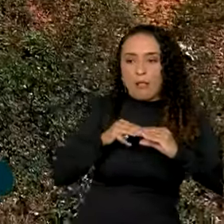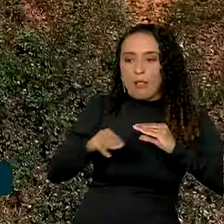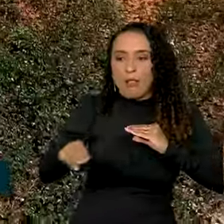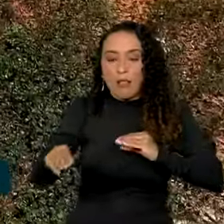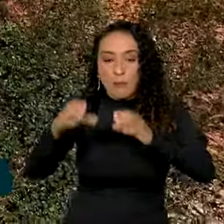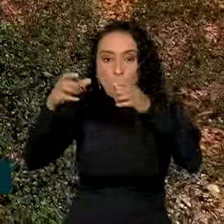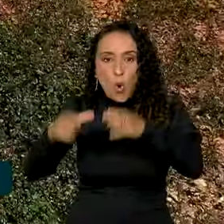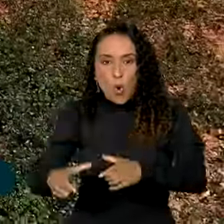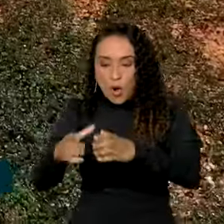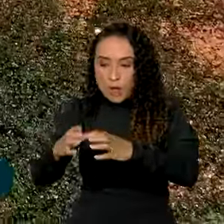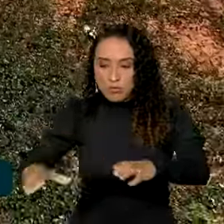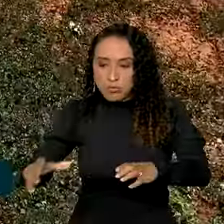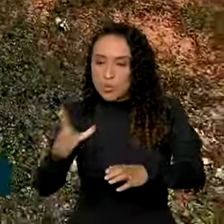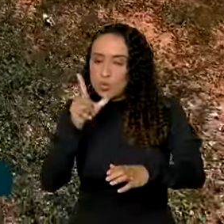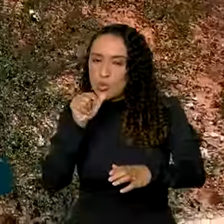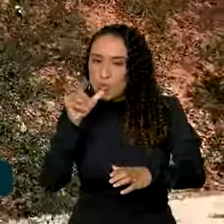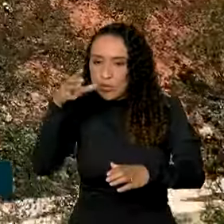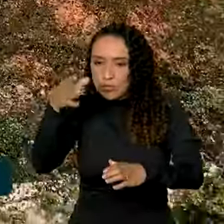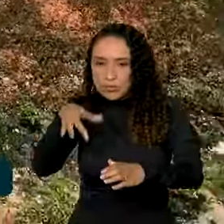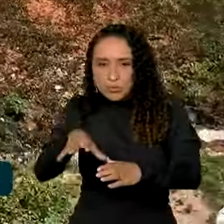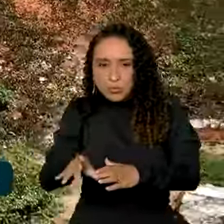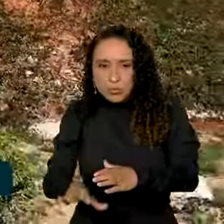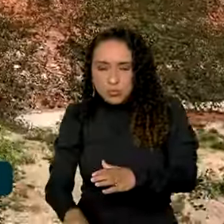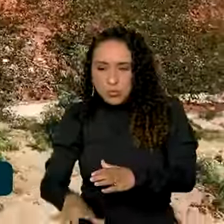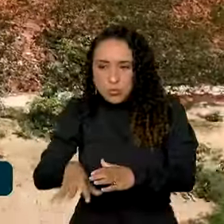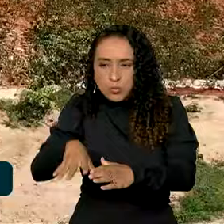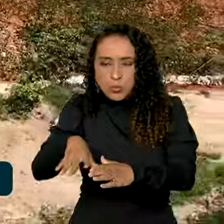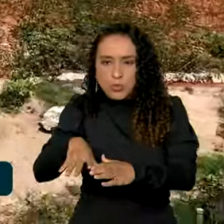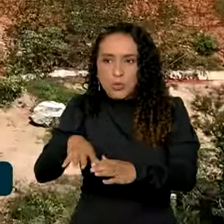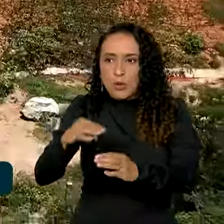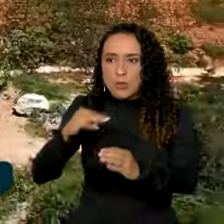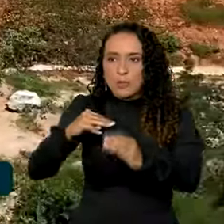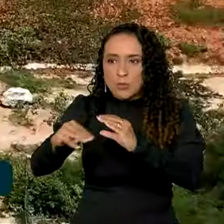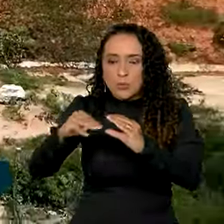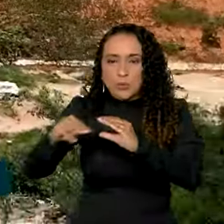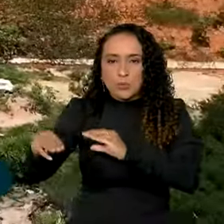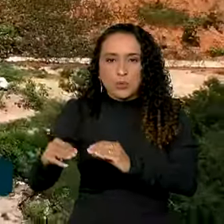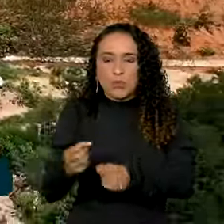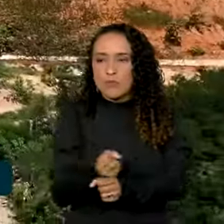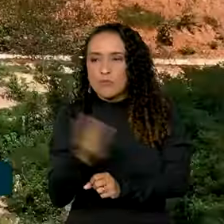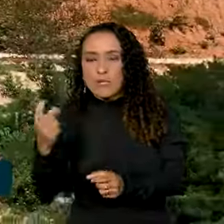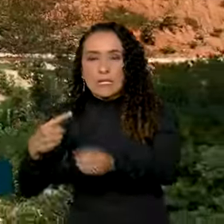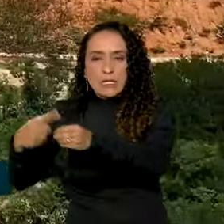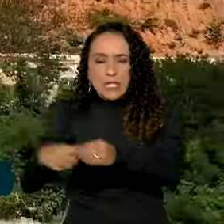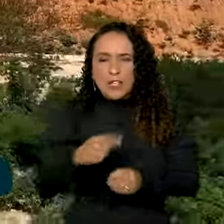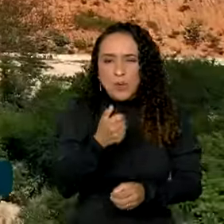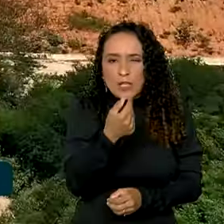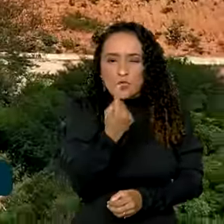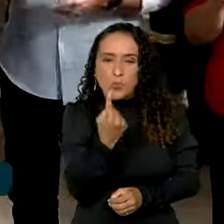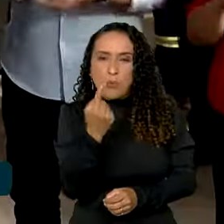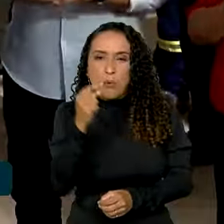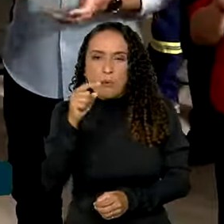reservatório que vai abastecer 68 cidades e quase um milhão em meio de pessoas.